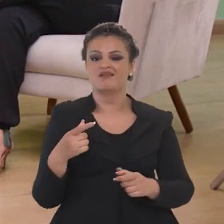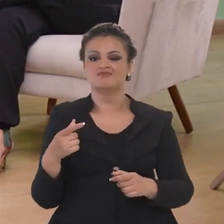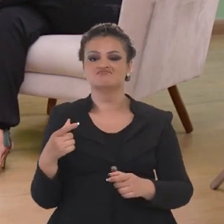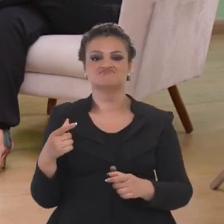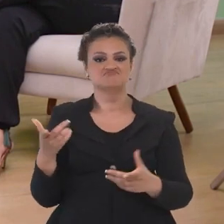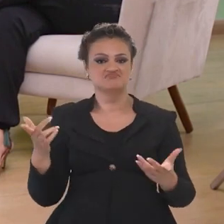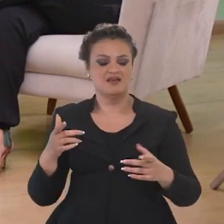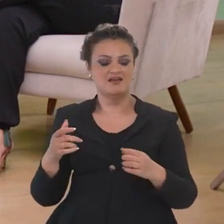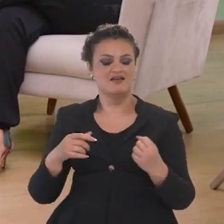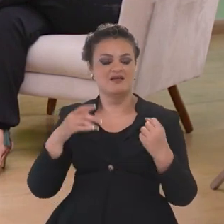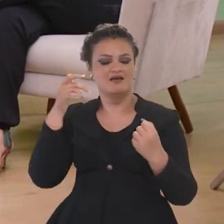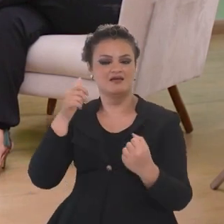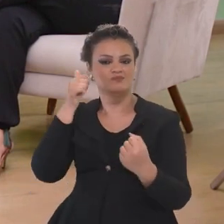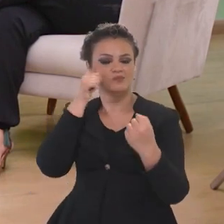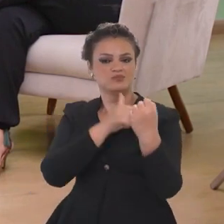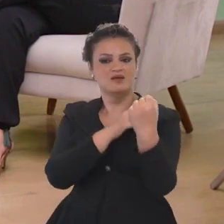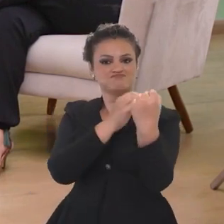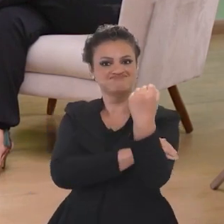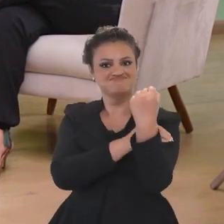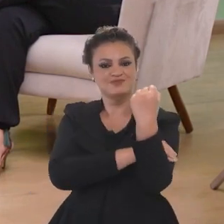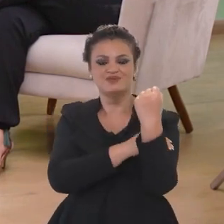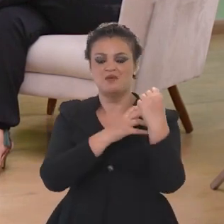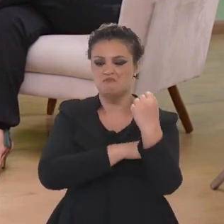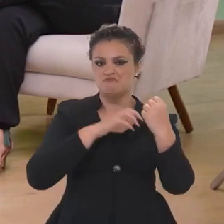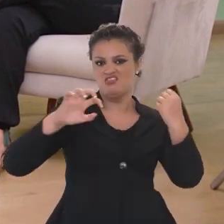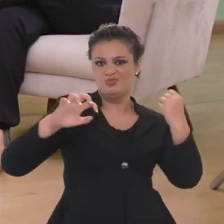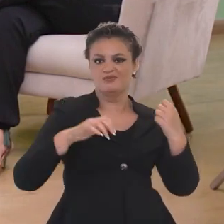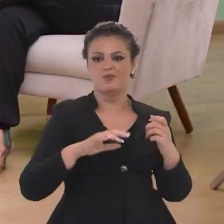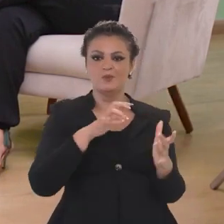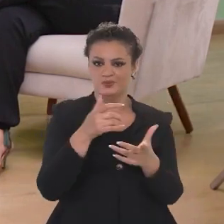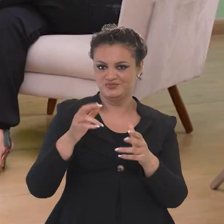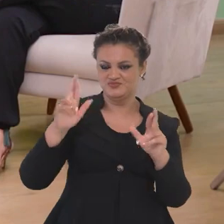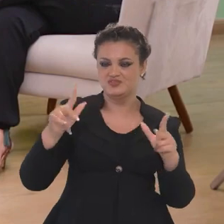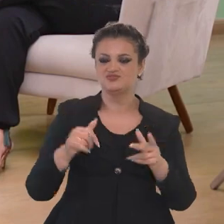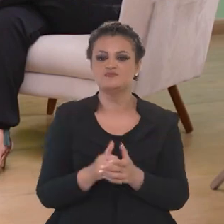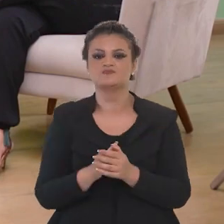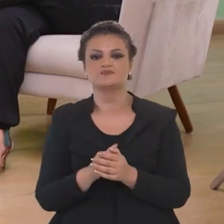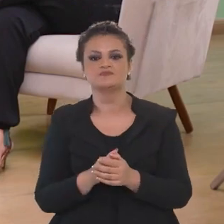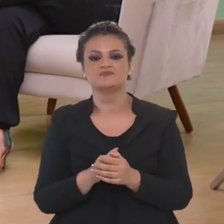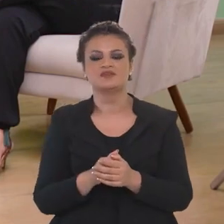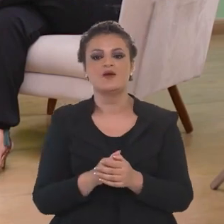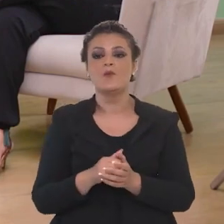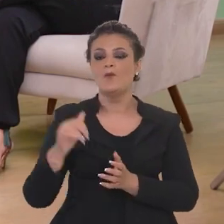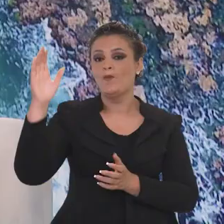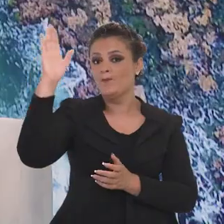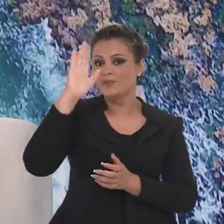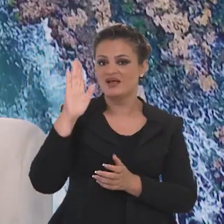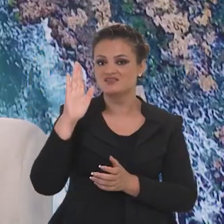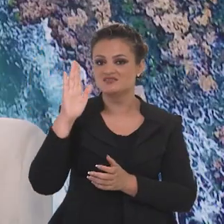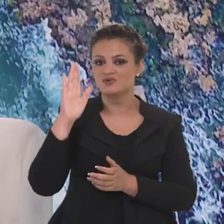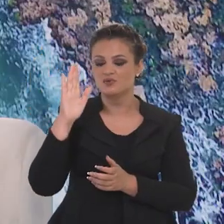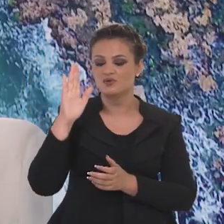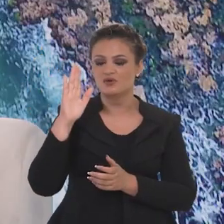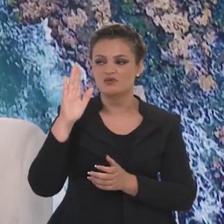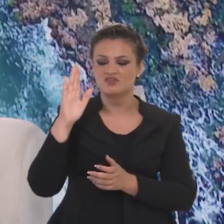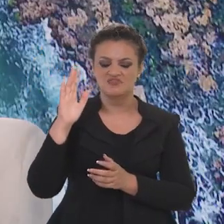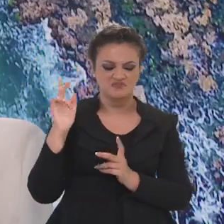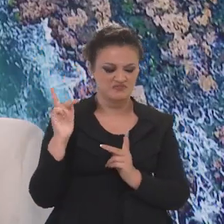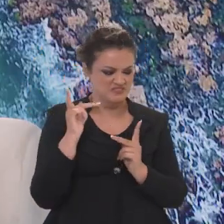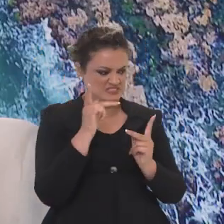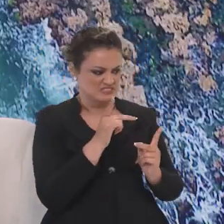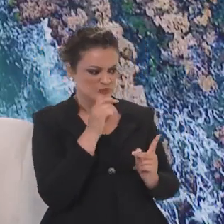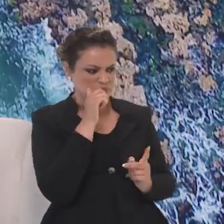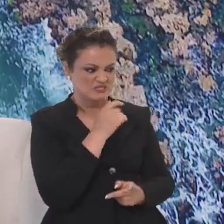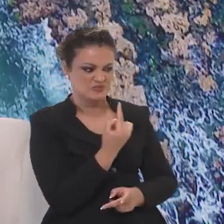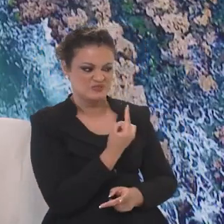politicamente, socialmente. espoderamento, né? Que bom, né? Que bom que o mundo pode ser outro. O Brasil não é visto como um lugar